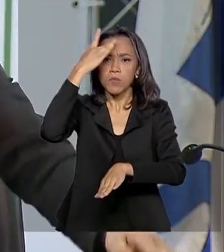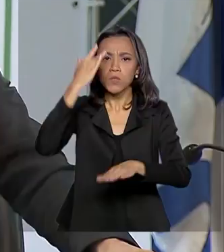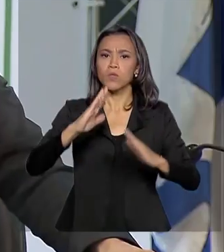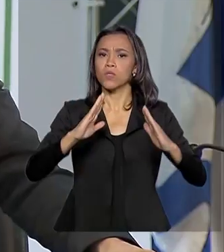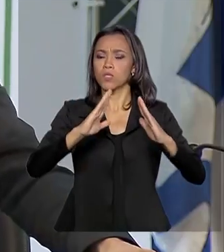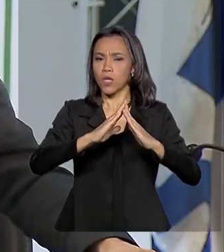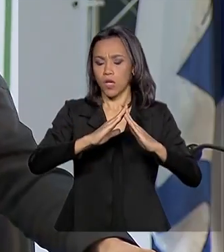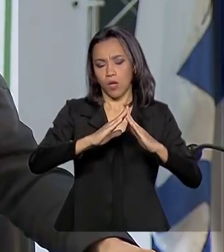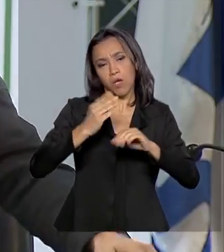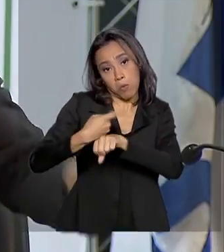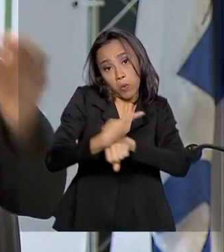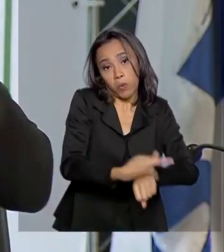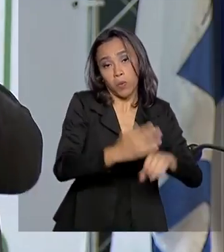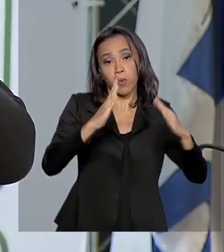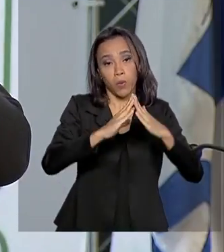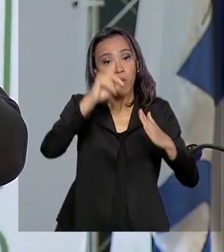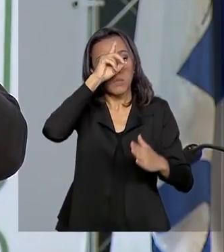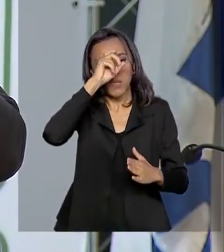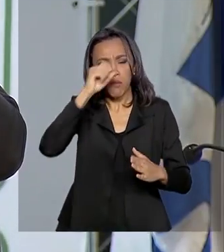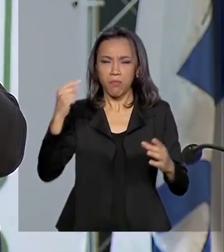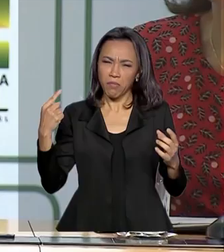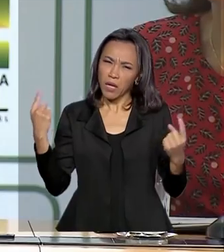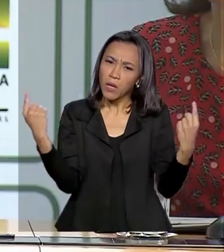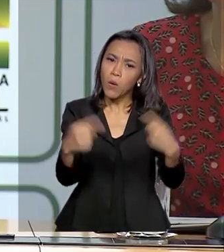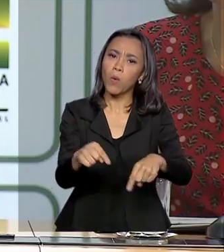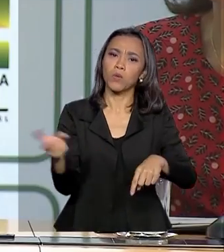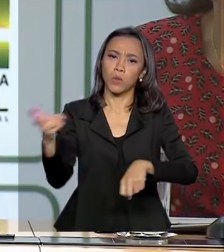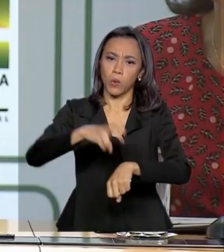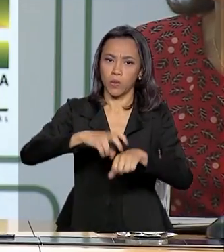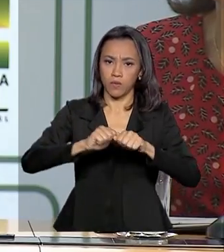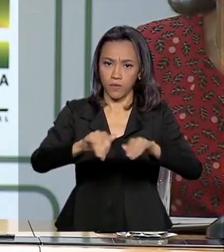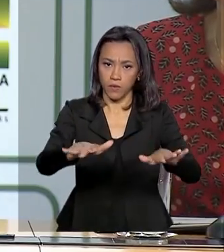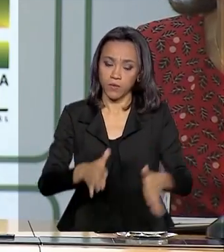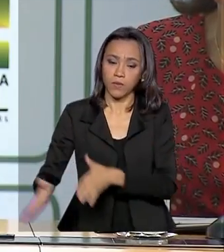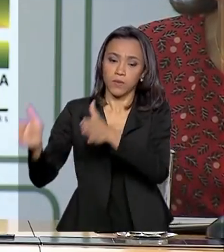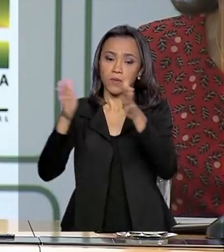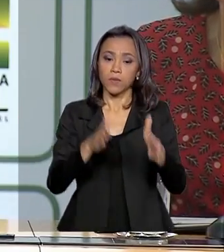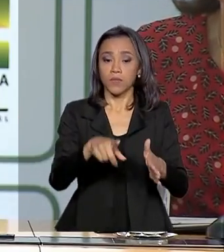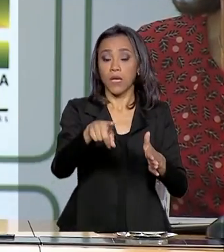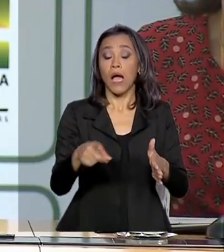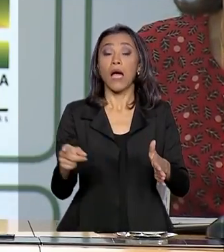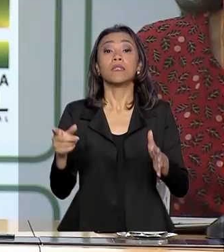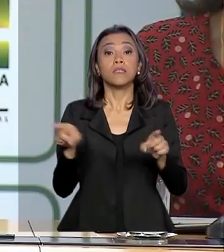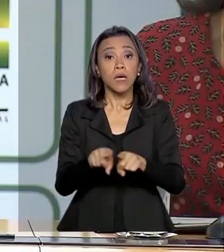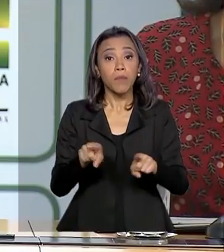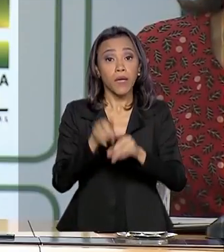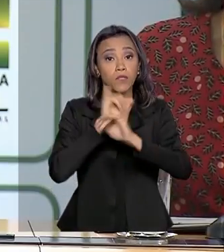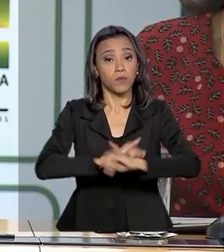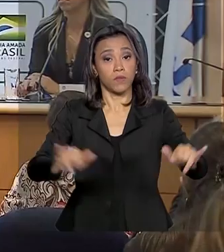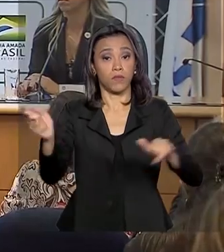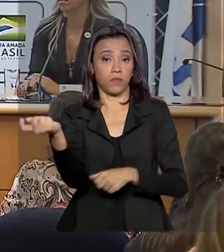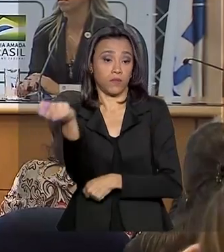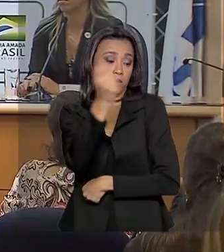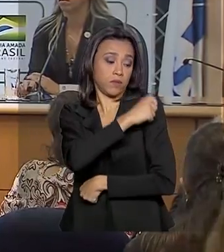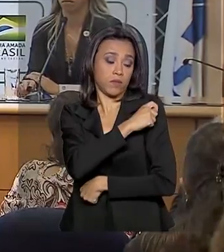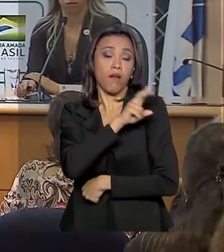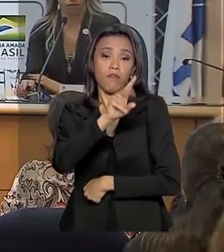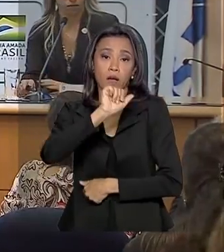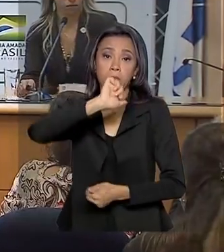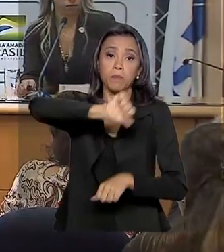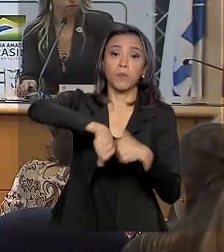atual de enfrentamento do novo coronavírus. A campanha de vacinação contra a gripe também vai sofrer algumas